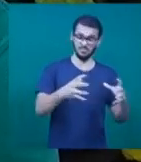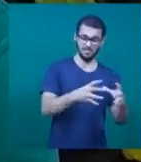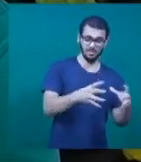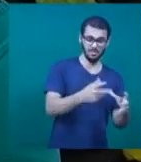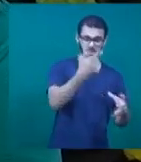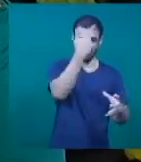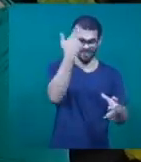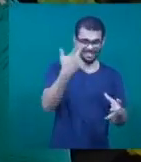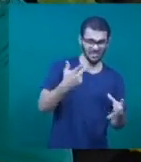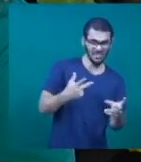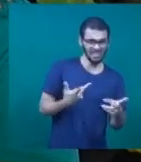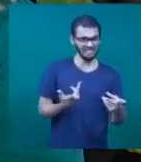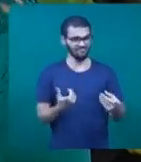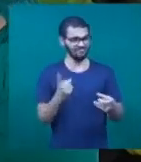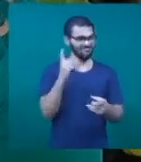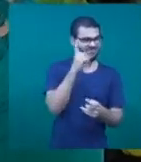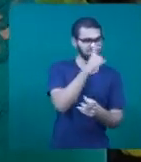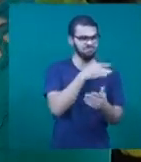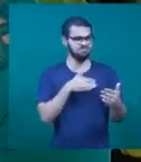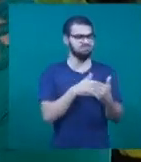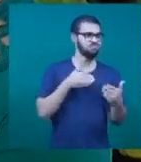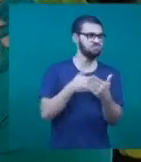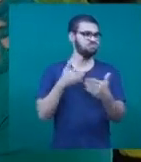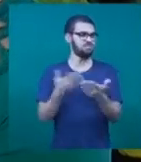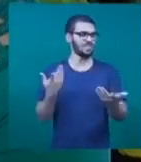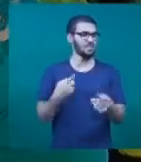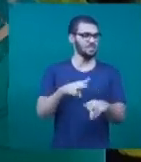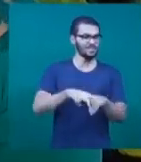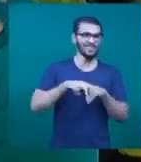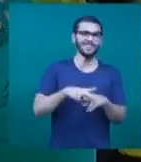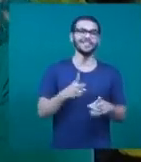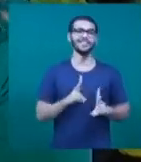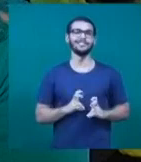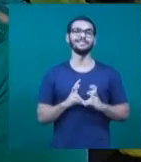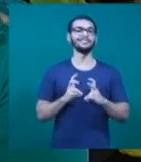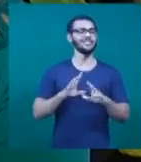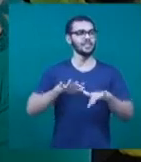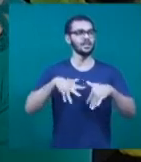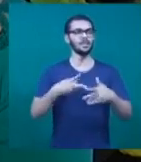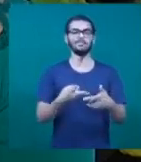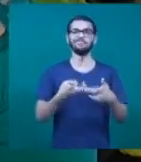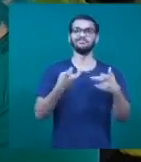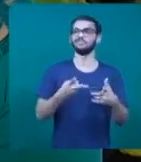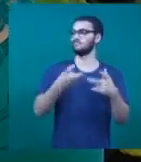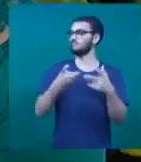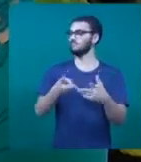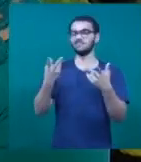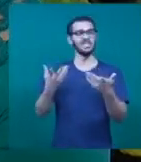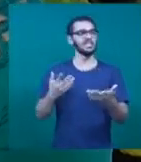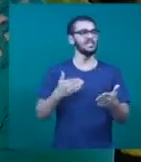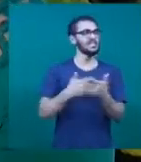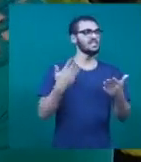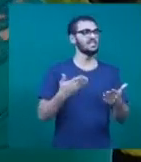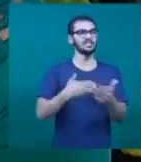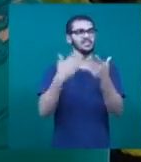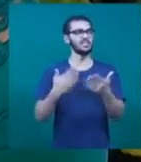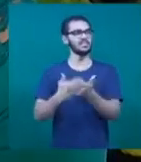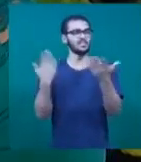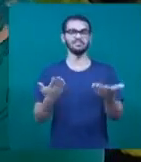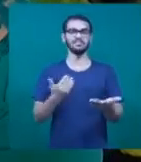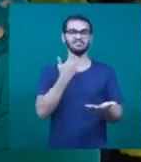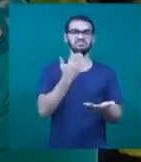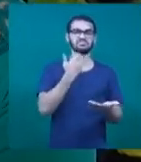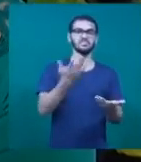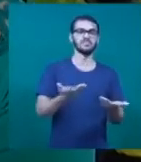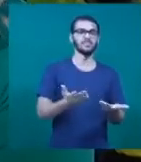Que estavam passando pelo mesmo problema, a questão do câncer. E eles perceberam a grande dificuldade que a pessoa tem